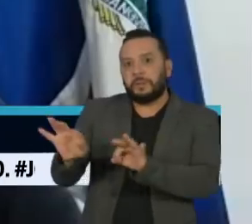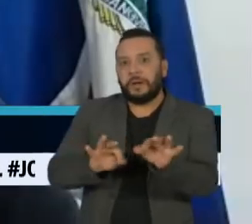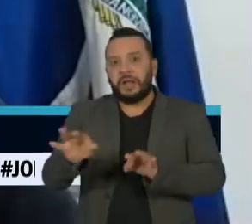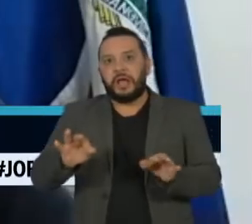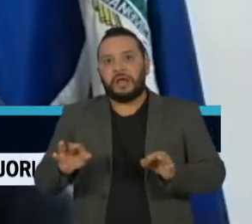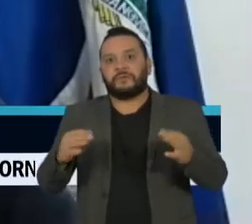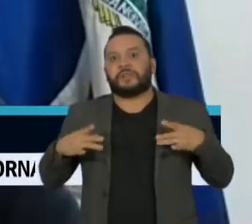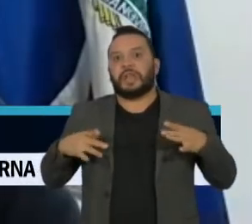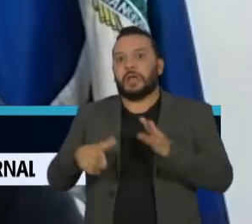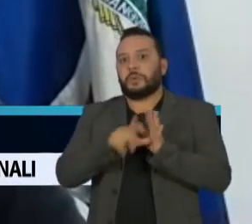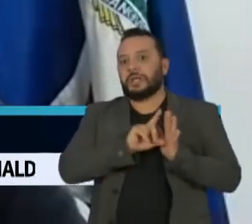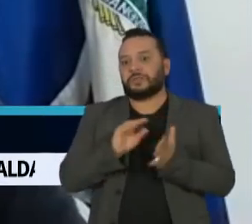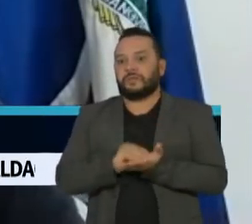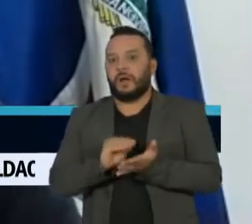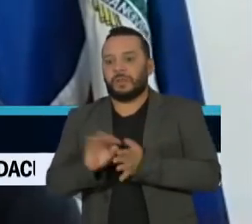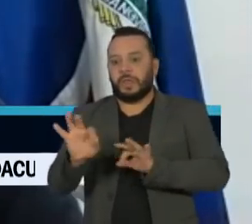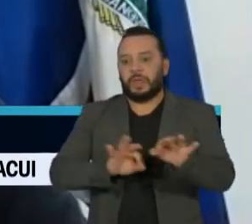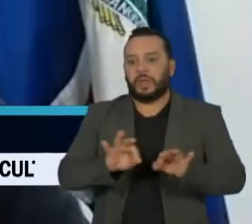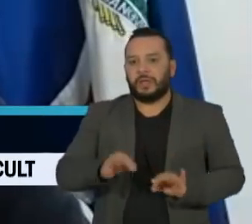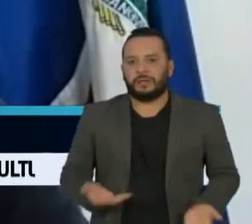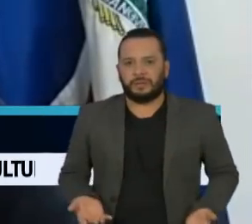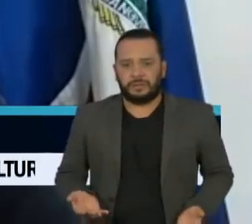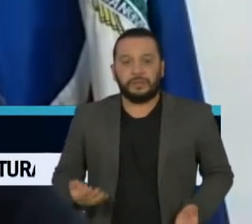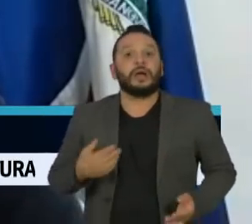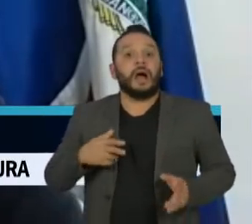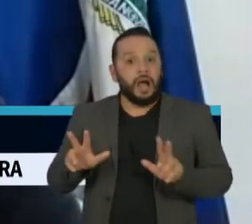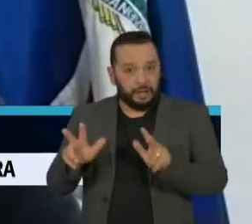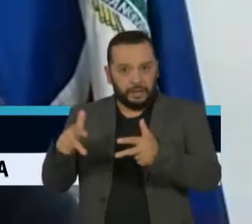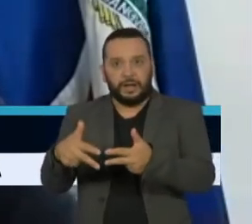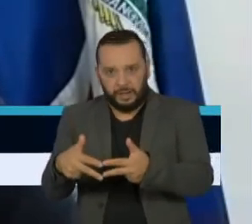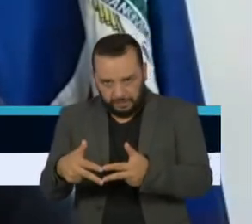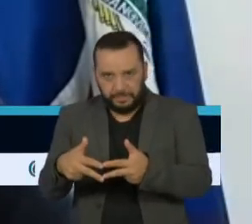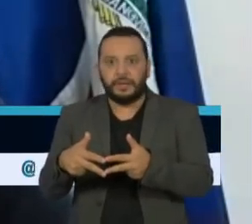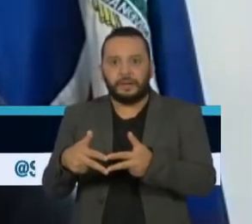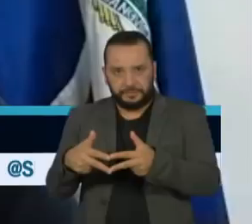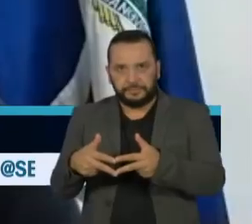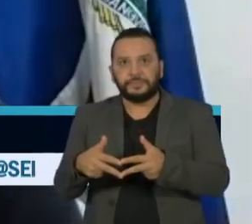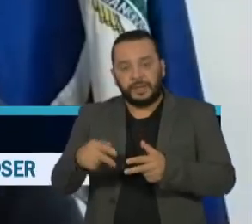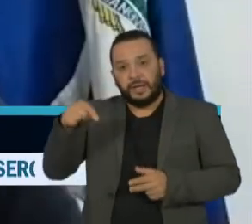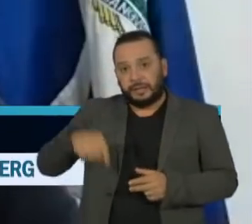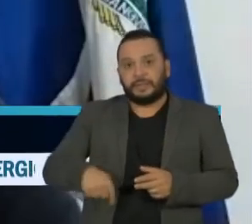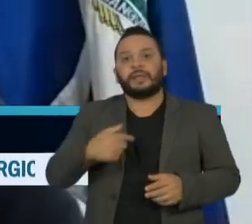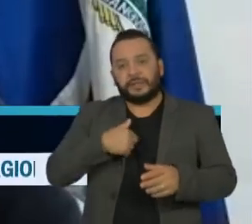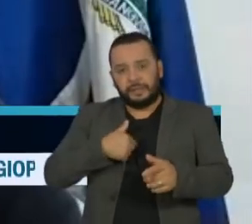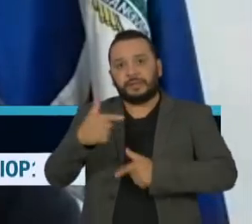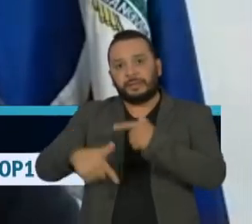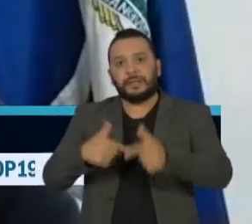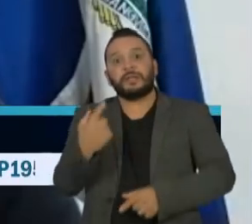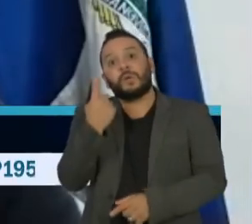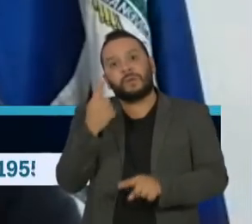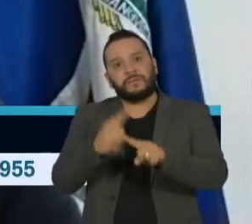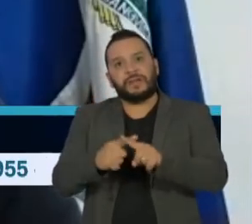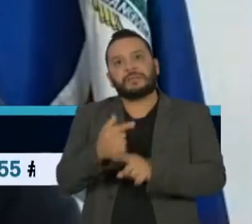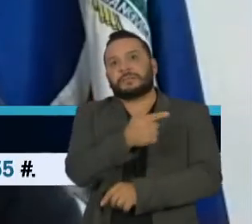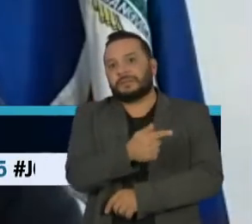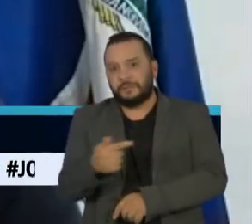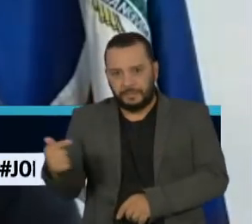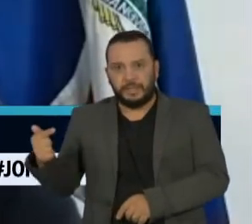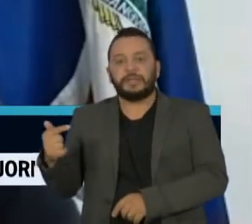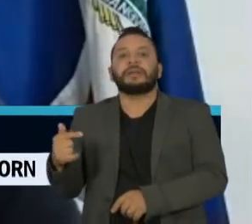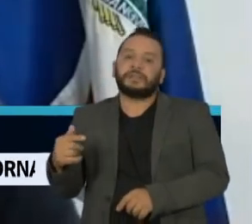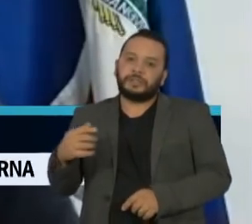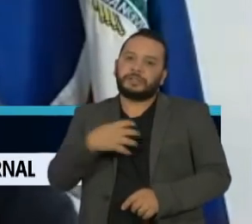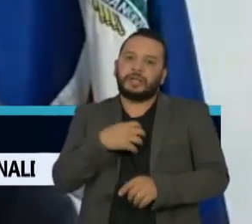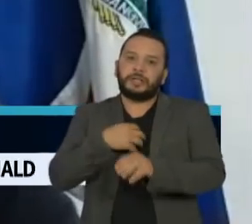A Câmara, por questões óbvias da pandemia, aqui no município está trabalhando uma vez por semana, de maneira